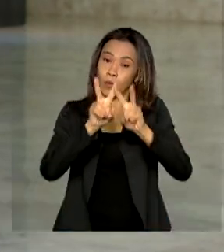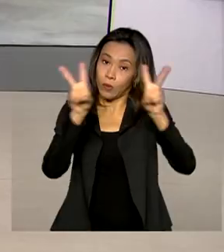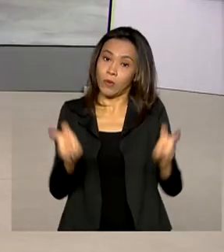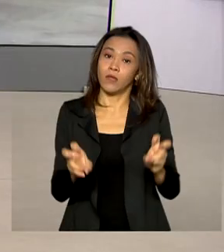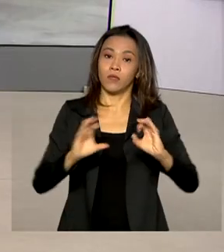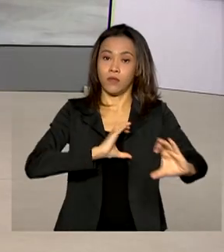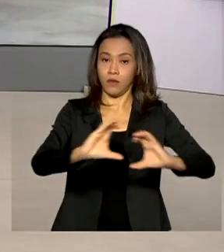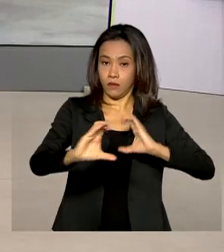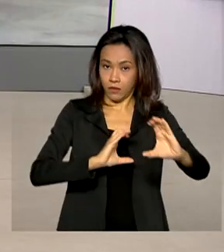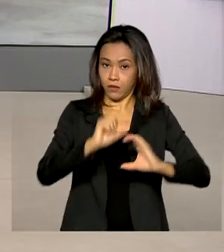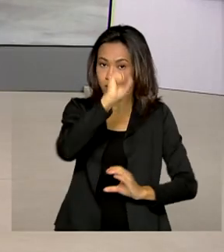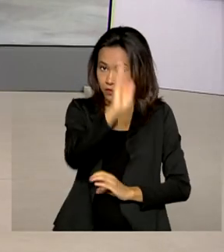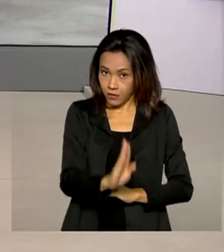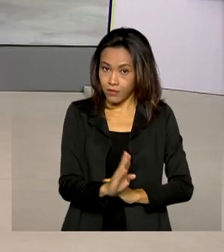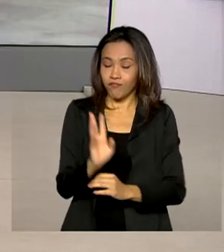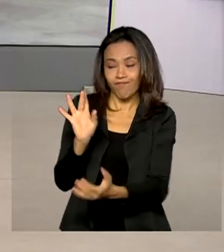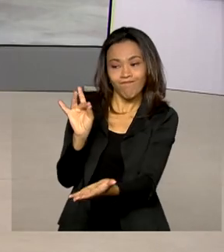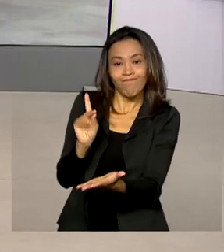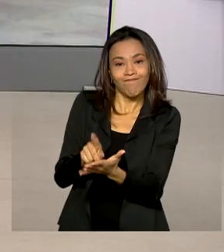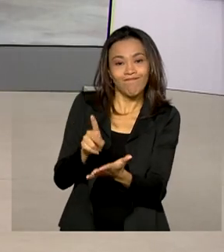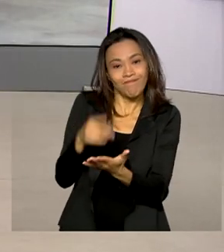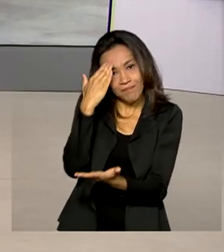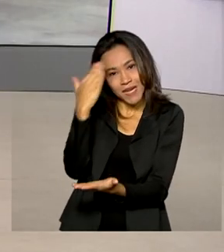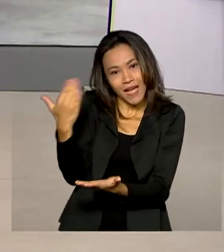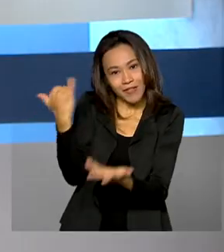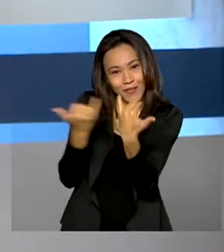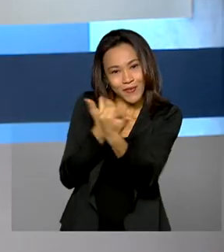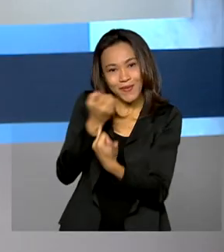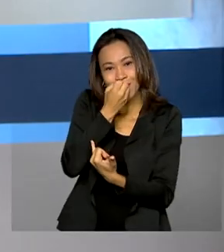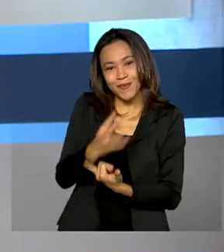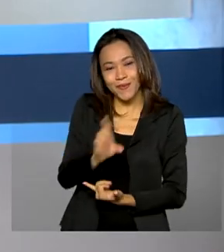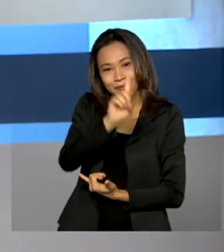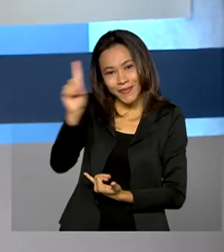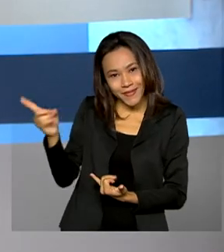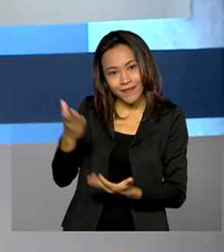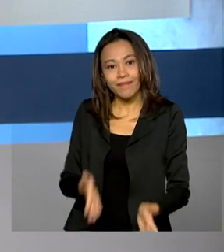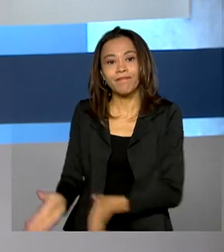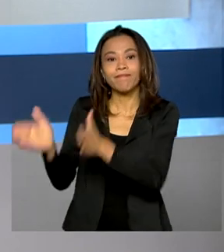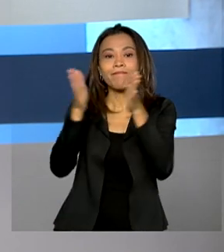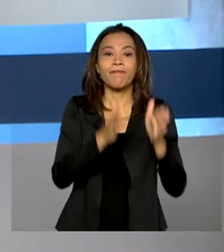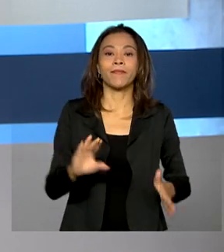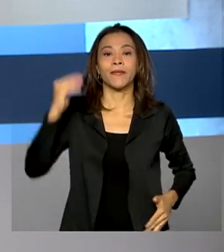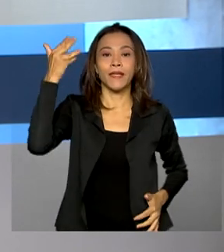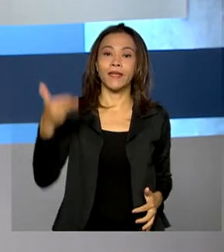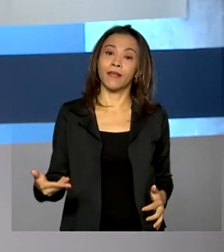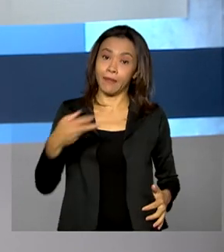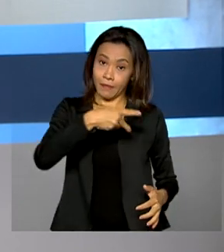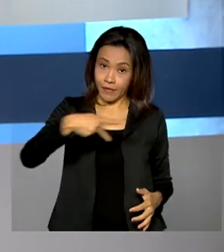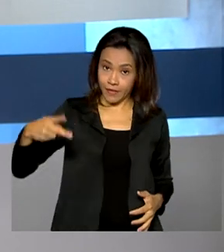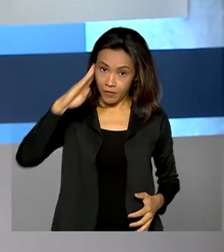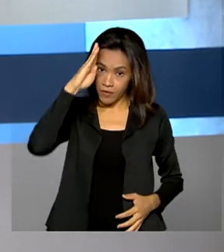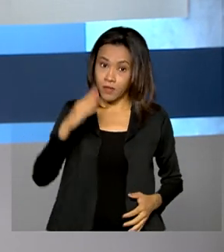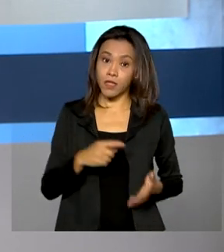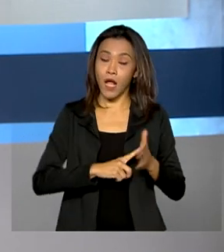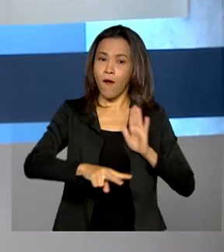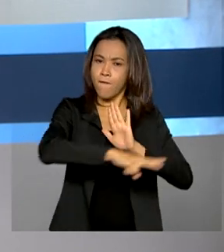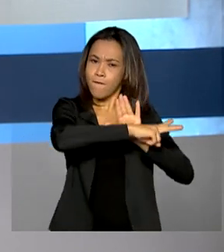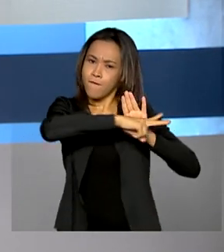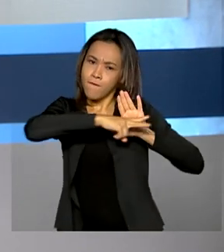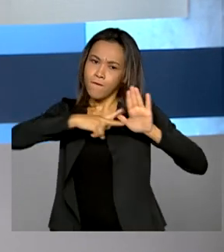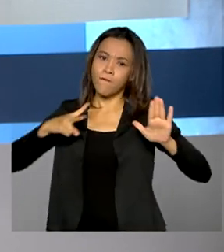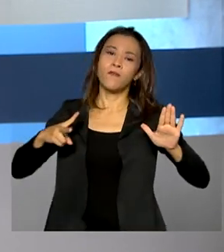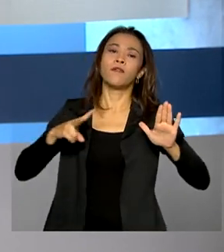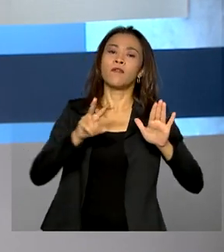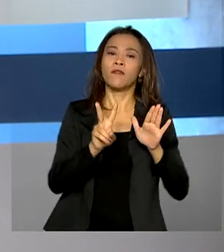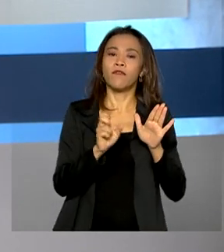voltamos com você. Verdade, Márcia. Muito obrigada pelas suas informações, bom dia. E o presidente Jair Bolsonaro sancionou sem vetos o novo marco